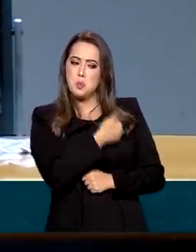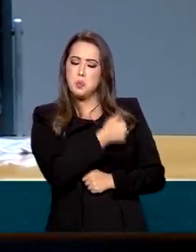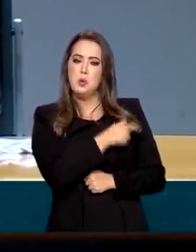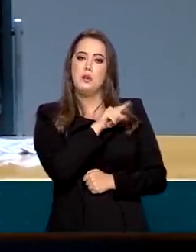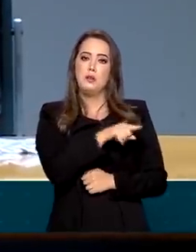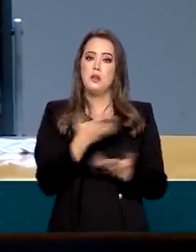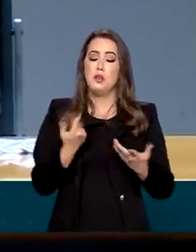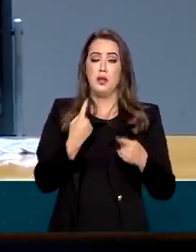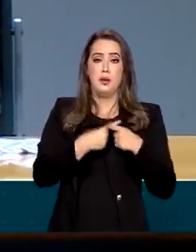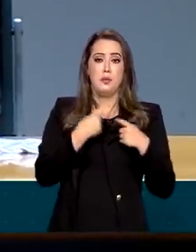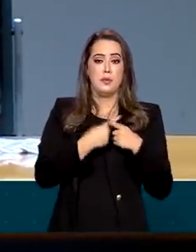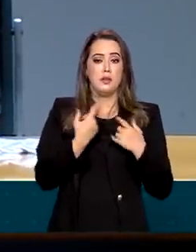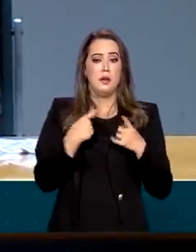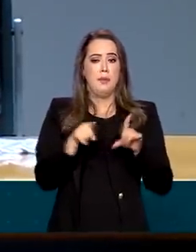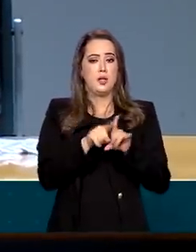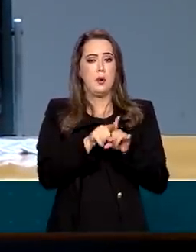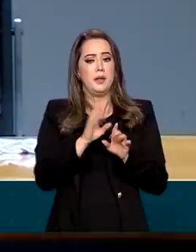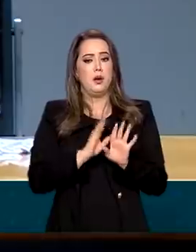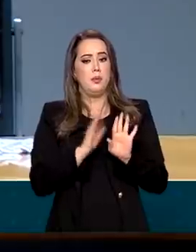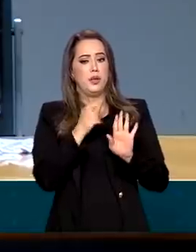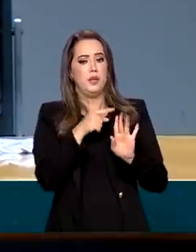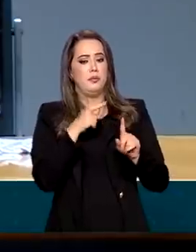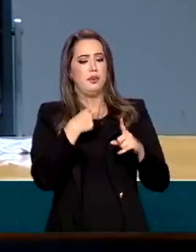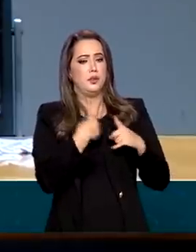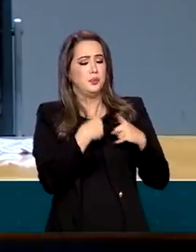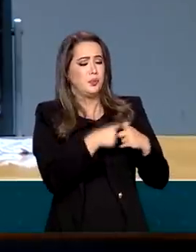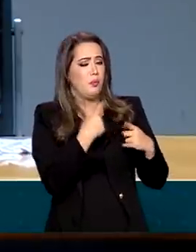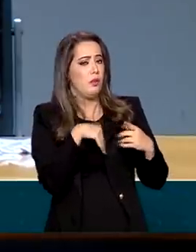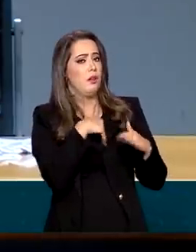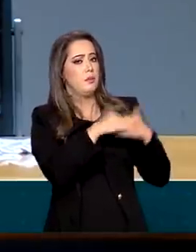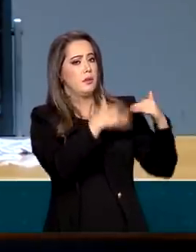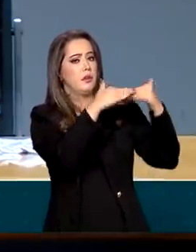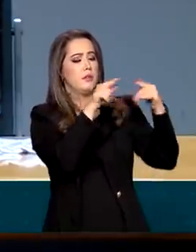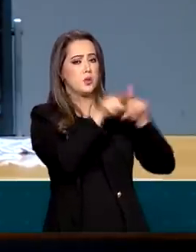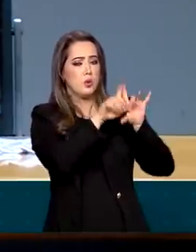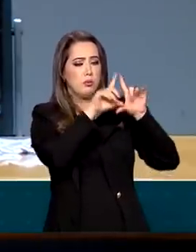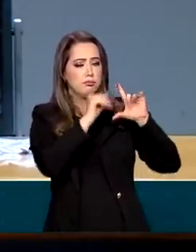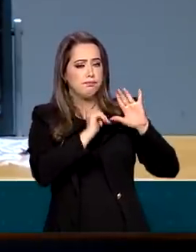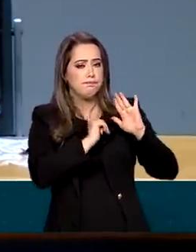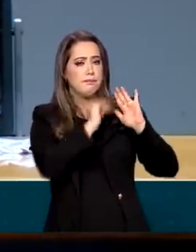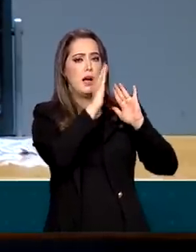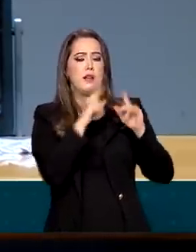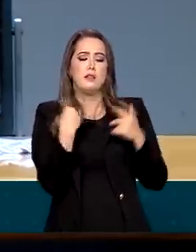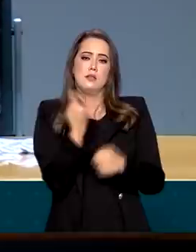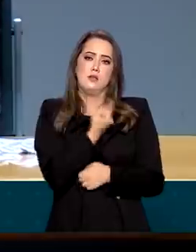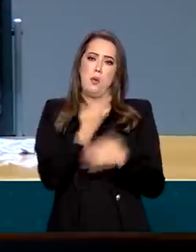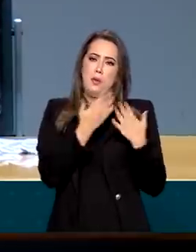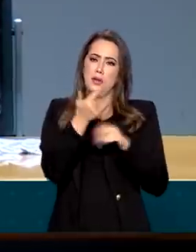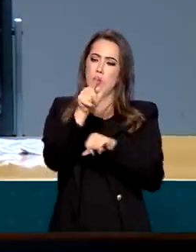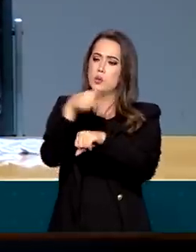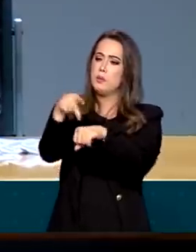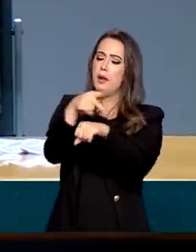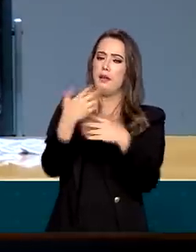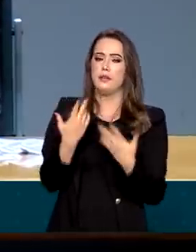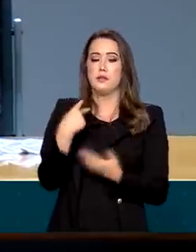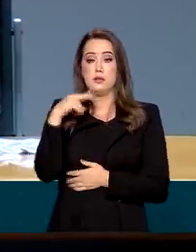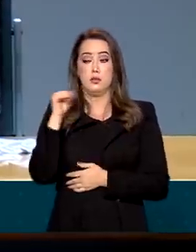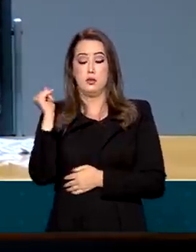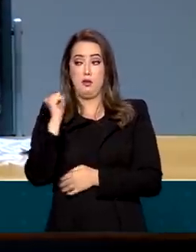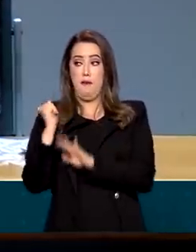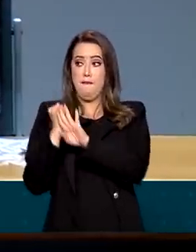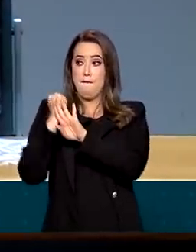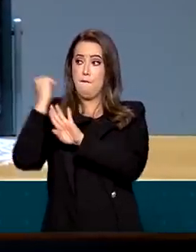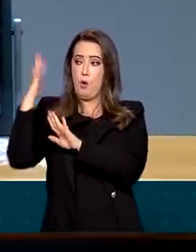e está crescendo mais do que a média dos avançados, a zona do euro, a América Latina. Então, enquanto todo mundo lá fora está vendo o